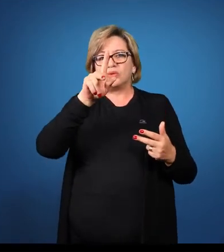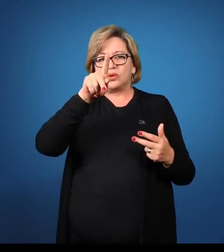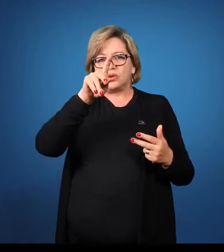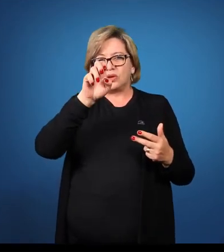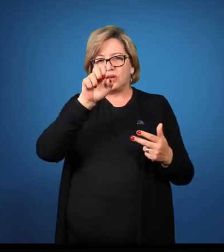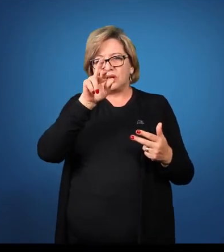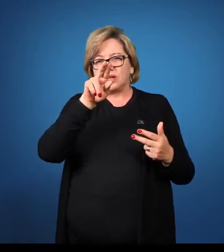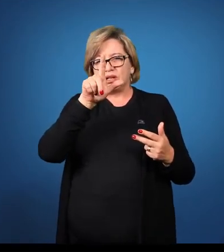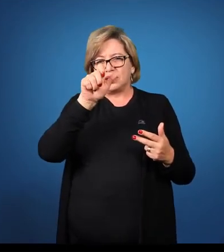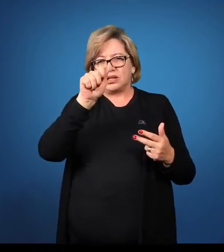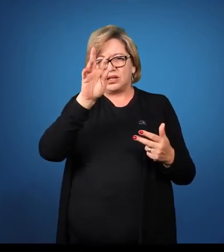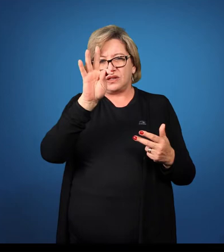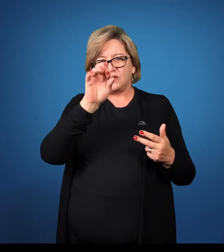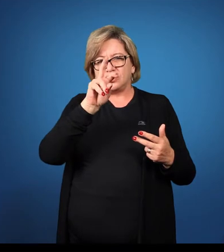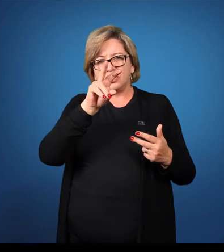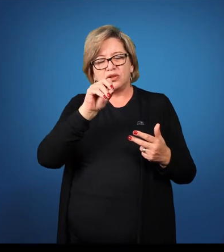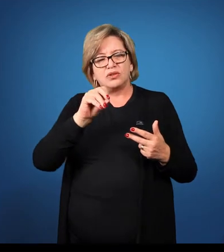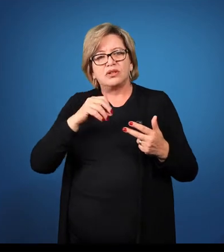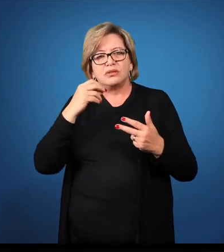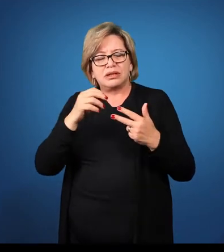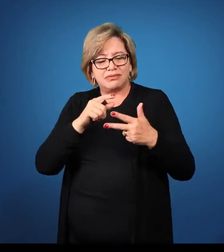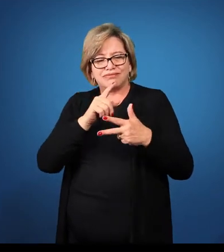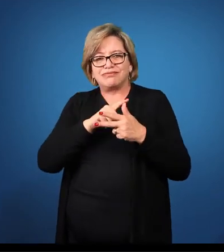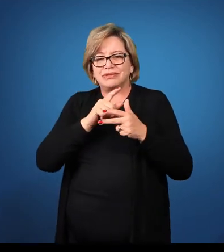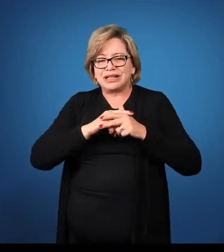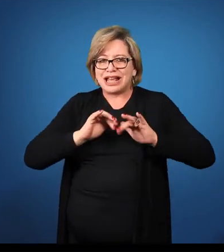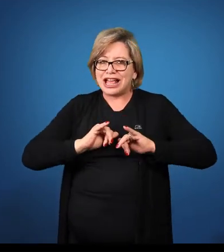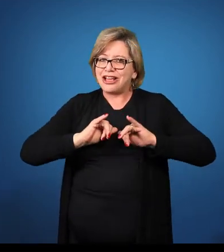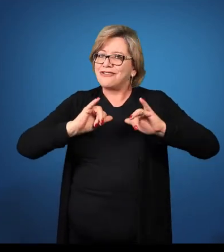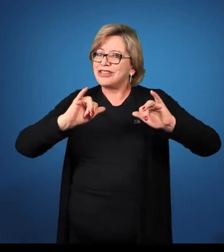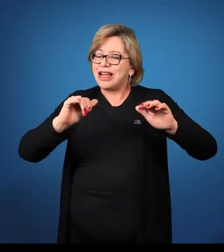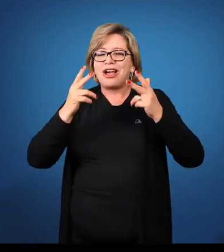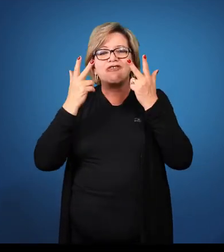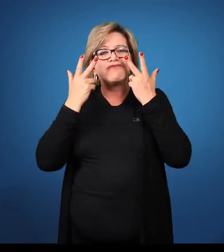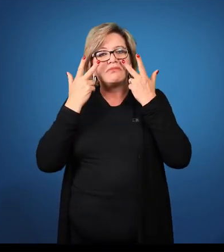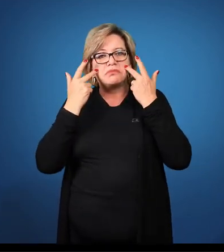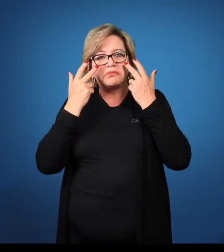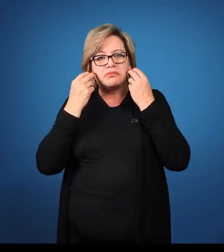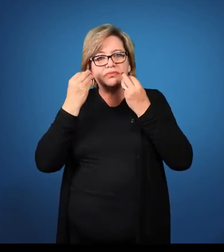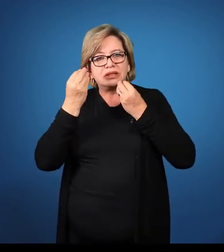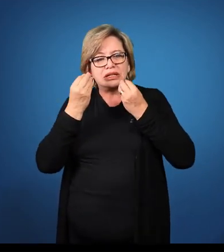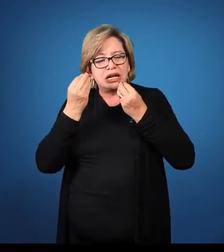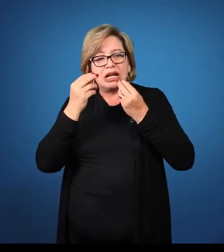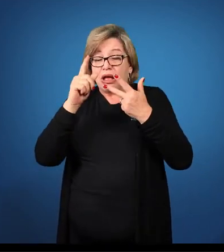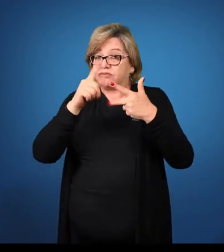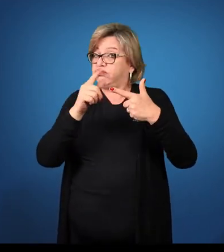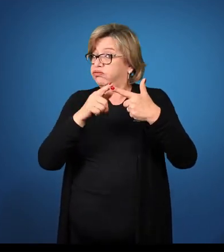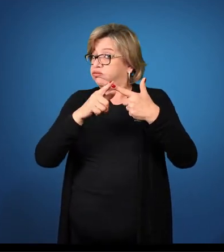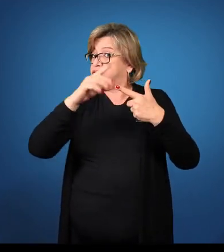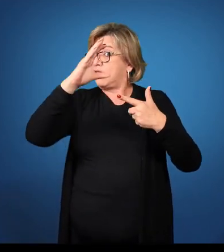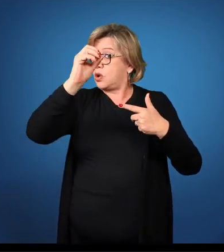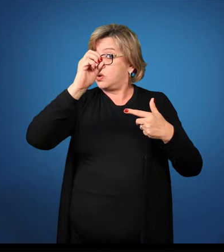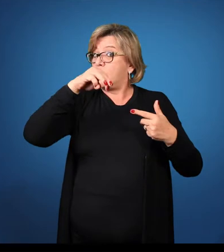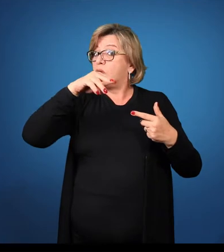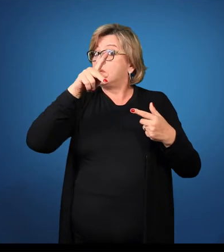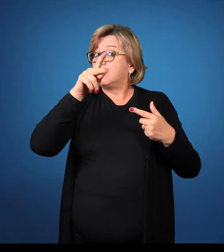Para formar o grau comparativo,